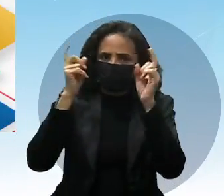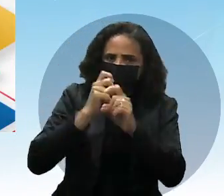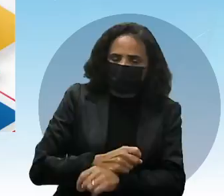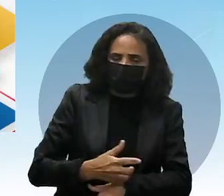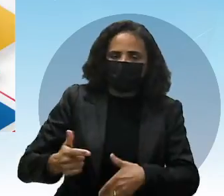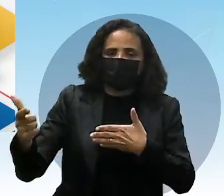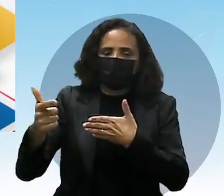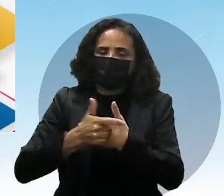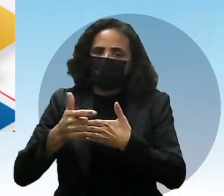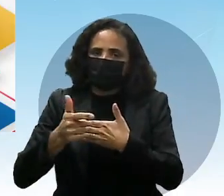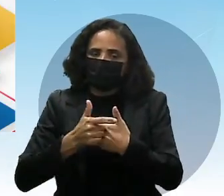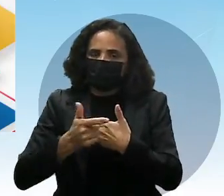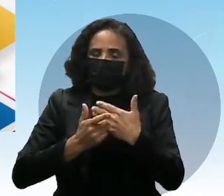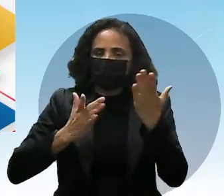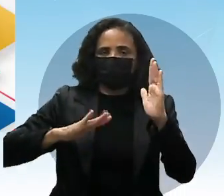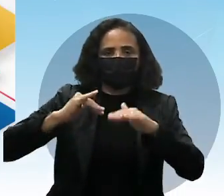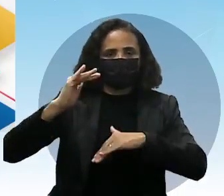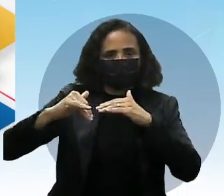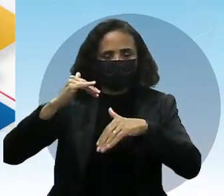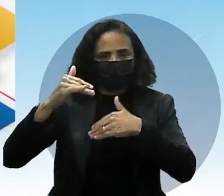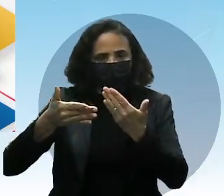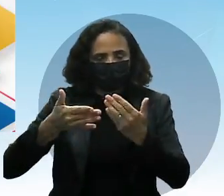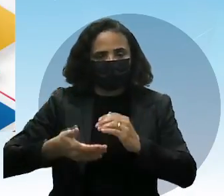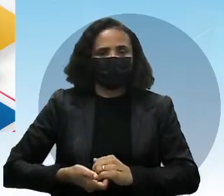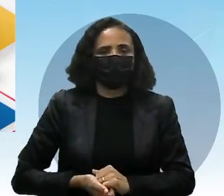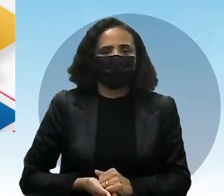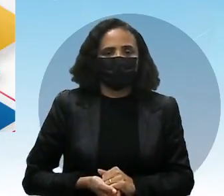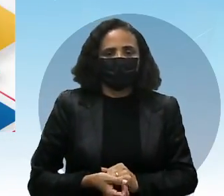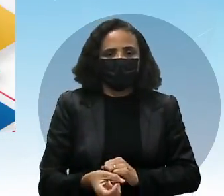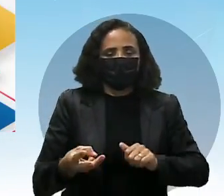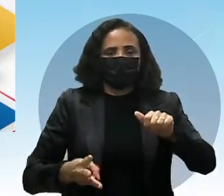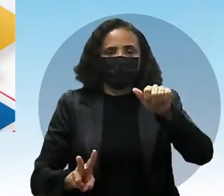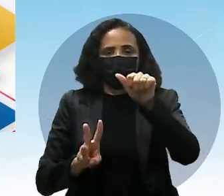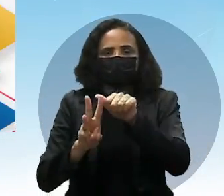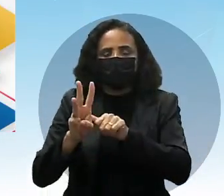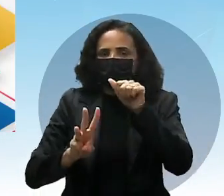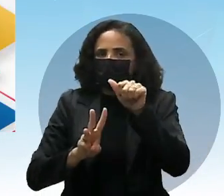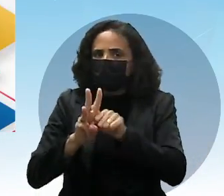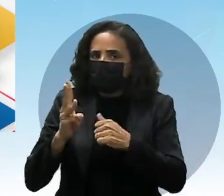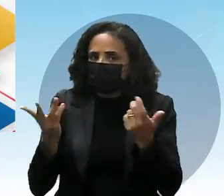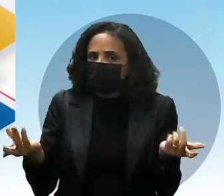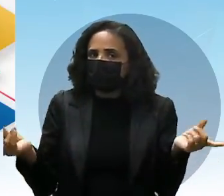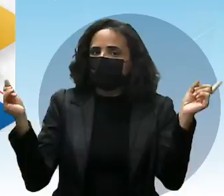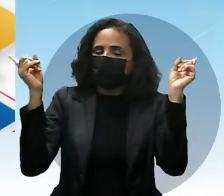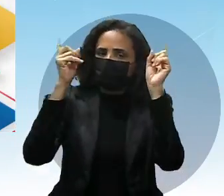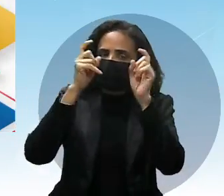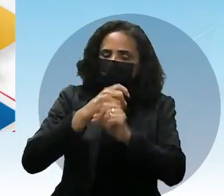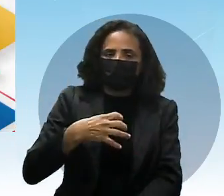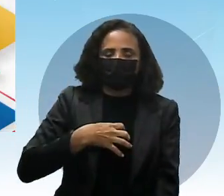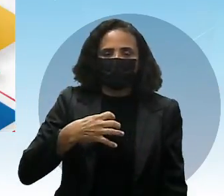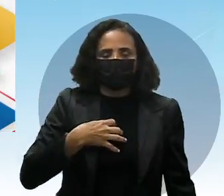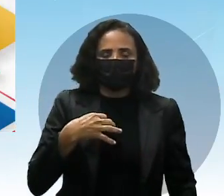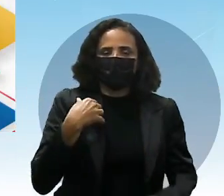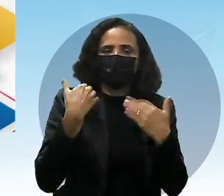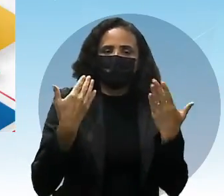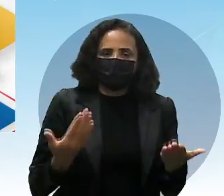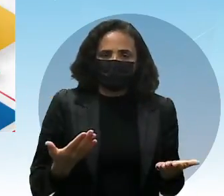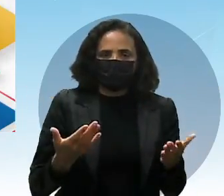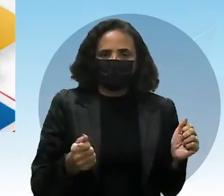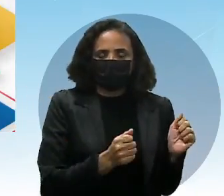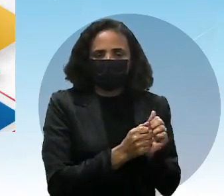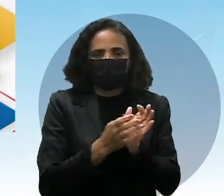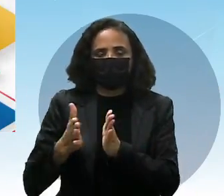papel que ele estava desempenhando E Três meses é muita coisa Né, minha gente? Três meses Imagina você Três meses